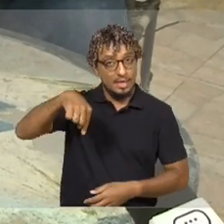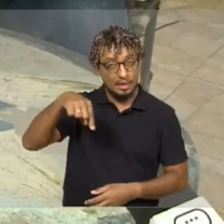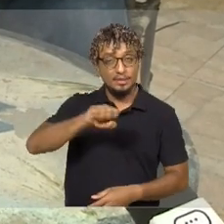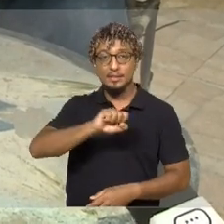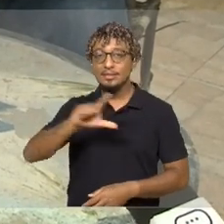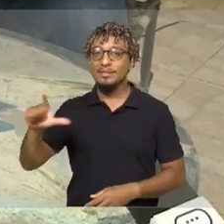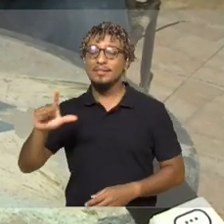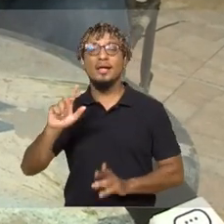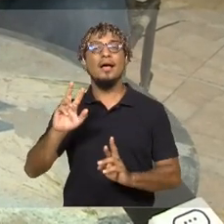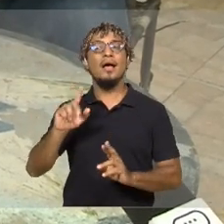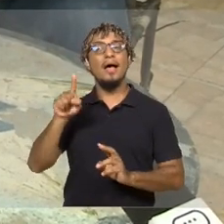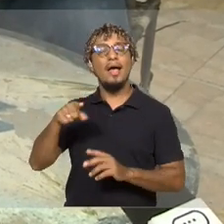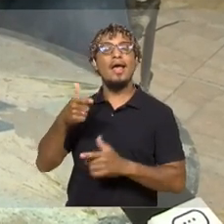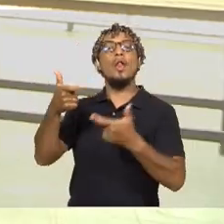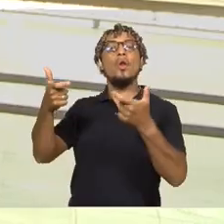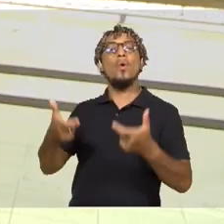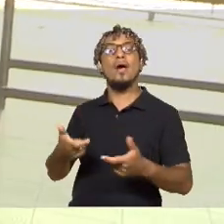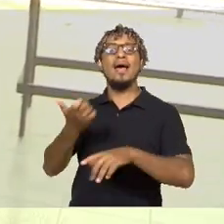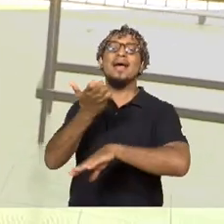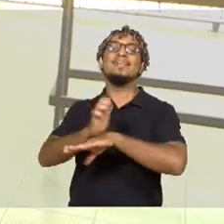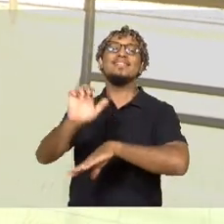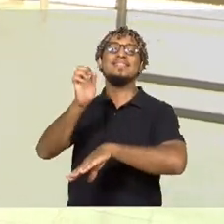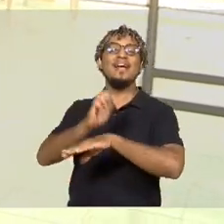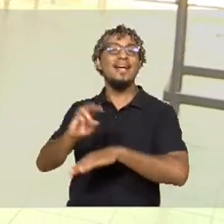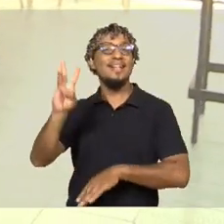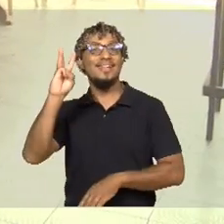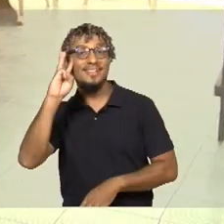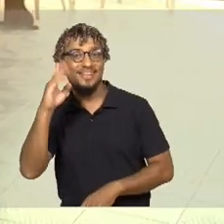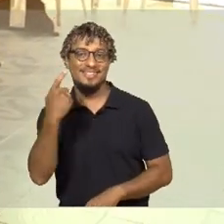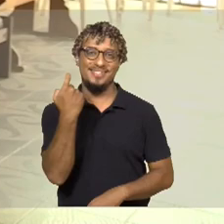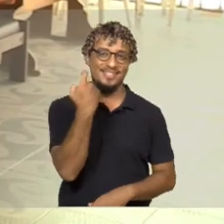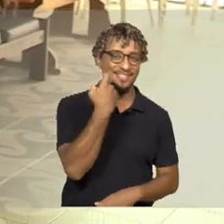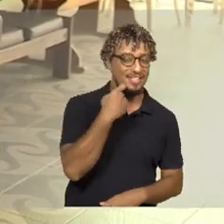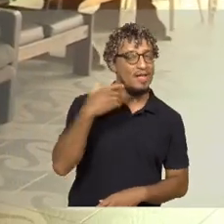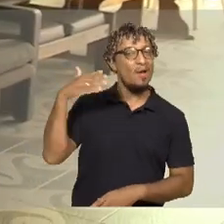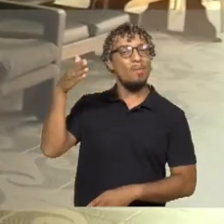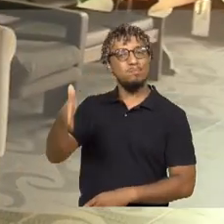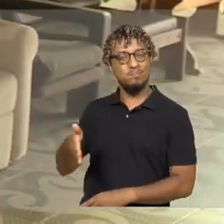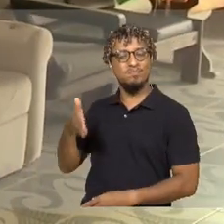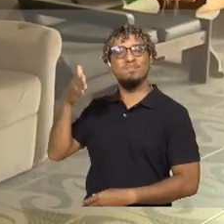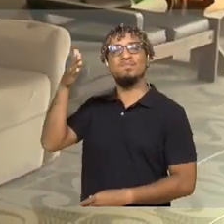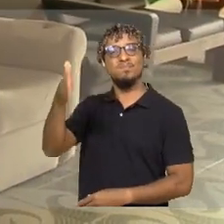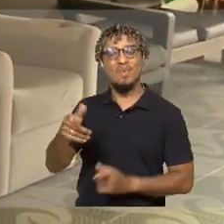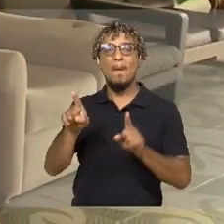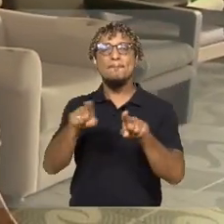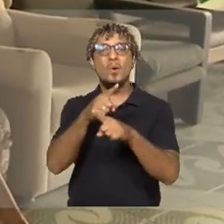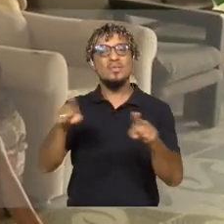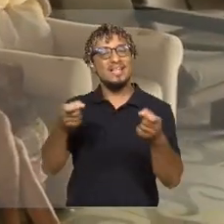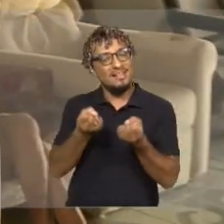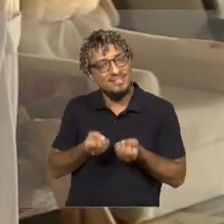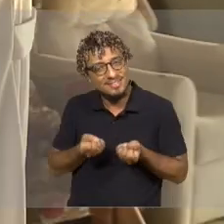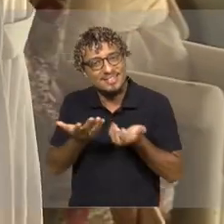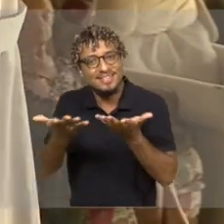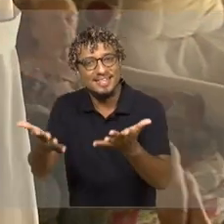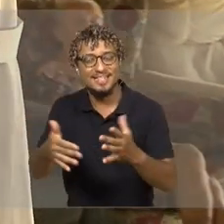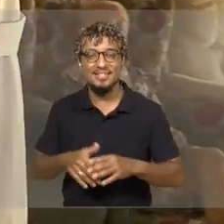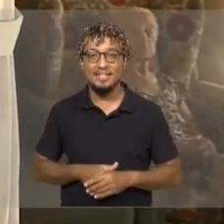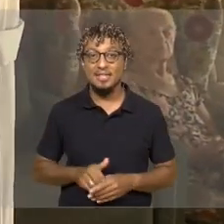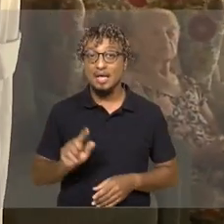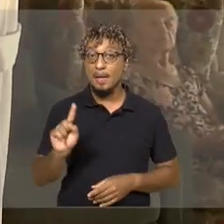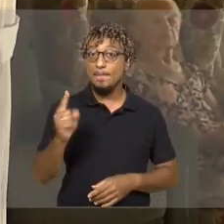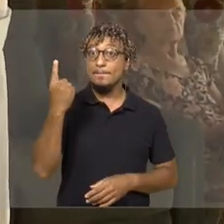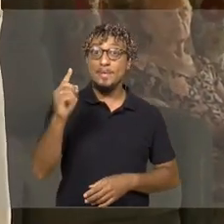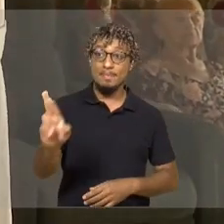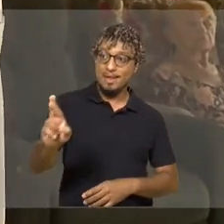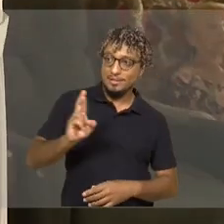se tornou campo de estágio. Toda terça e sexta eram dias de levar música para essa galerinha. O primeiro resultado